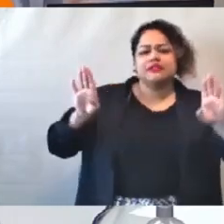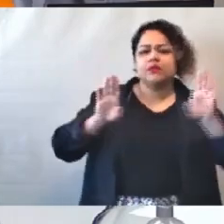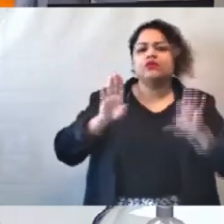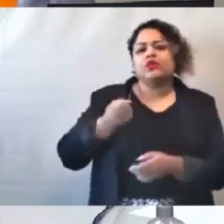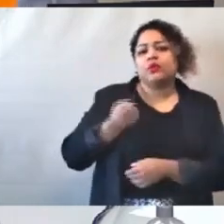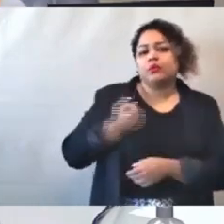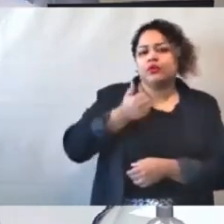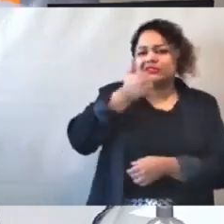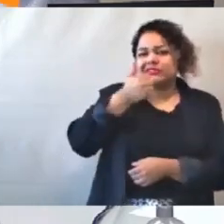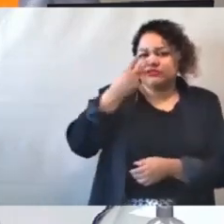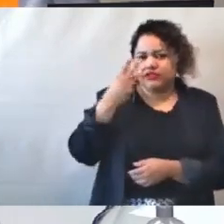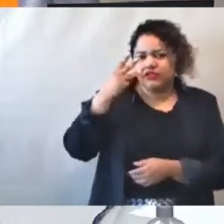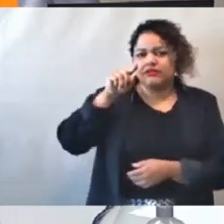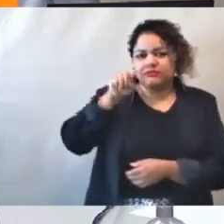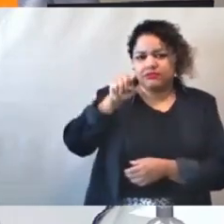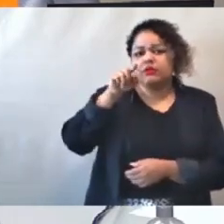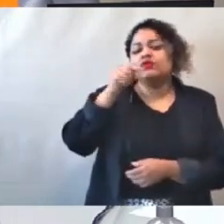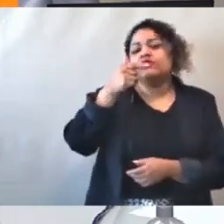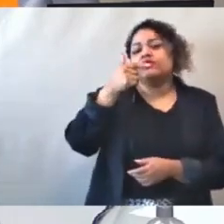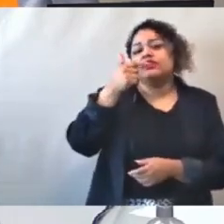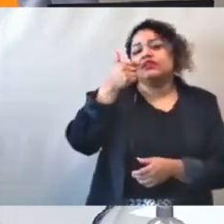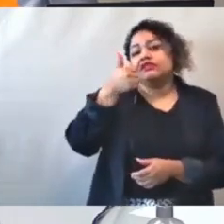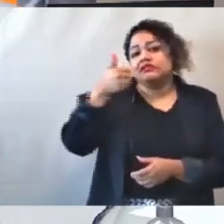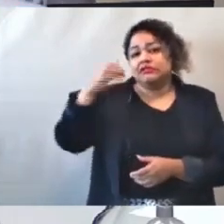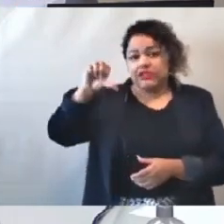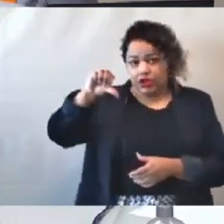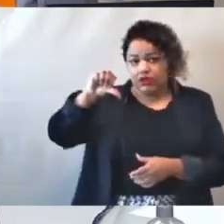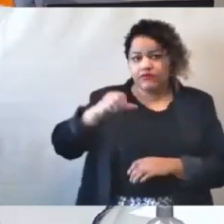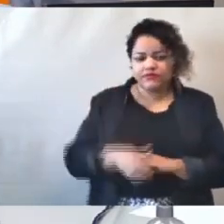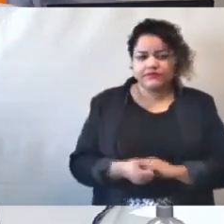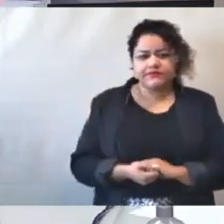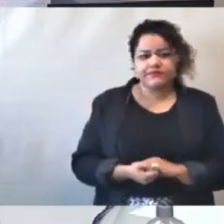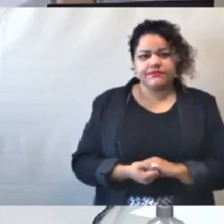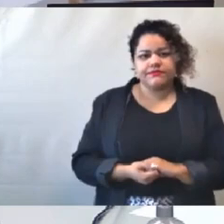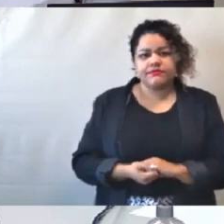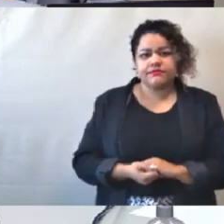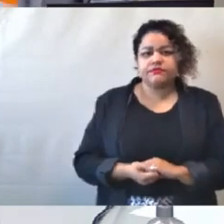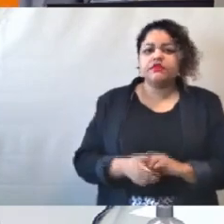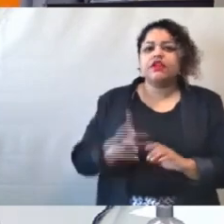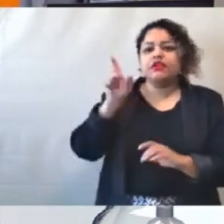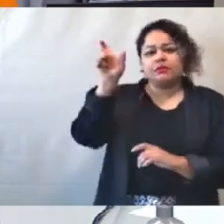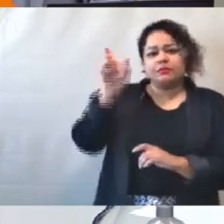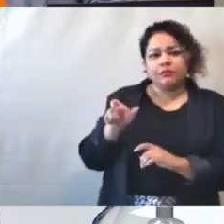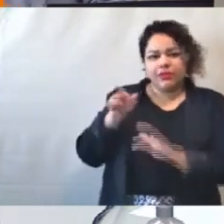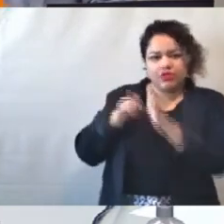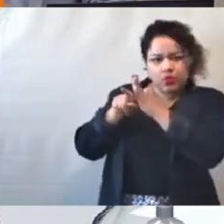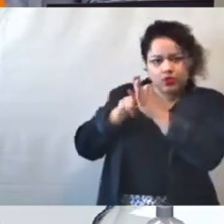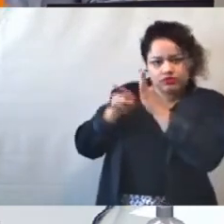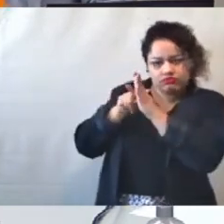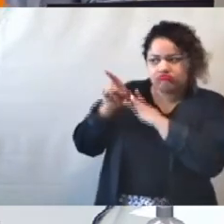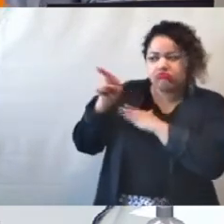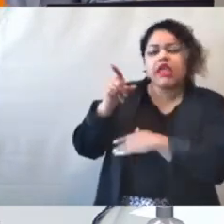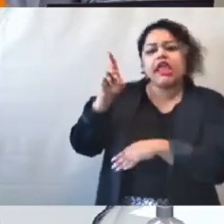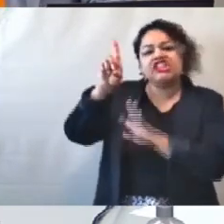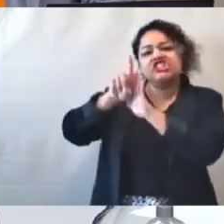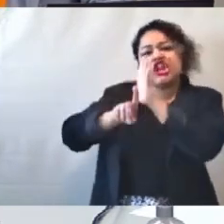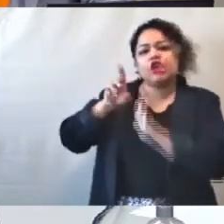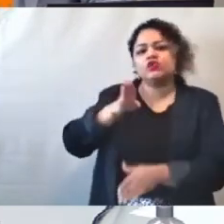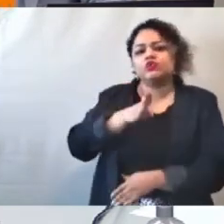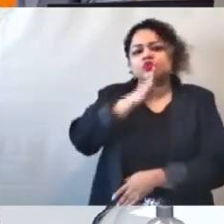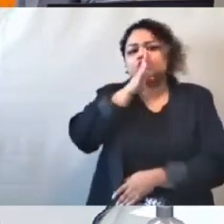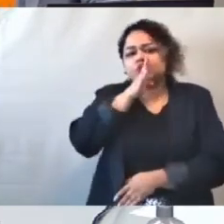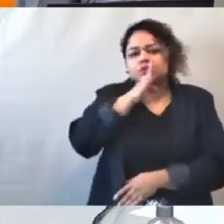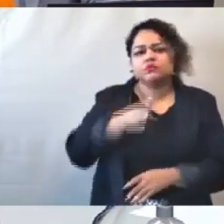Faço o registro de que o investigado, conforme informado no início dessa reunião, optou pela faculdade legal de